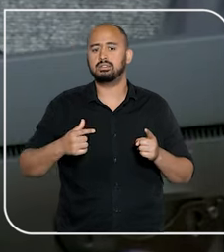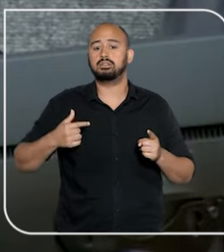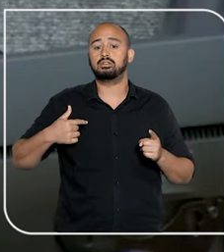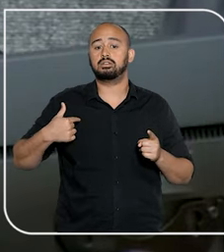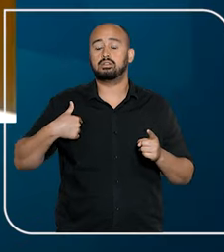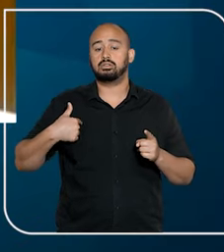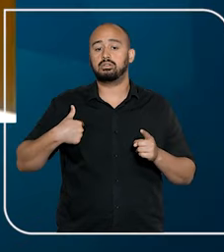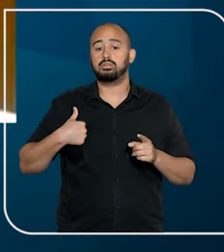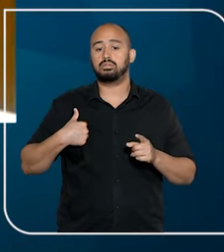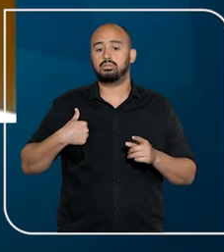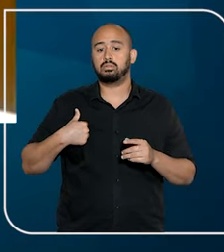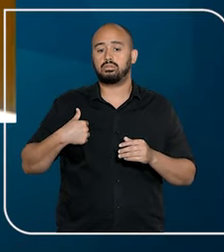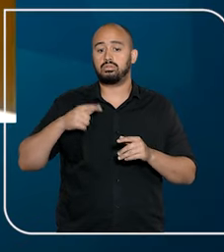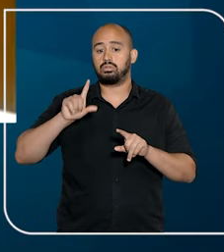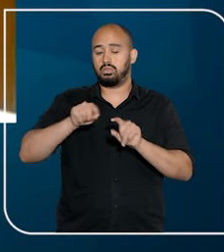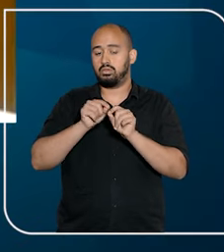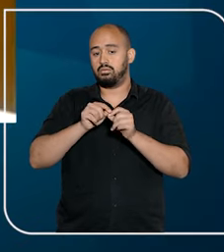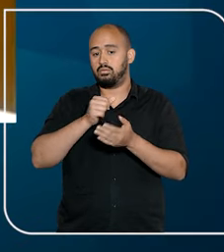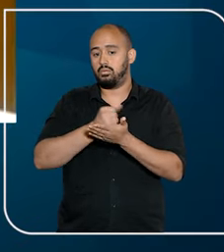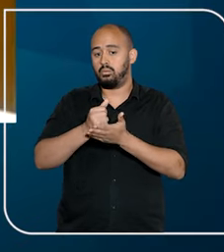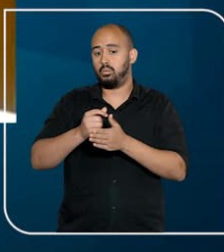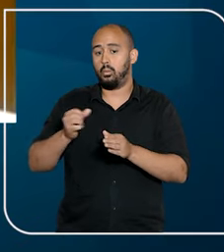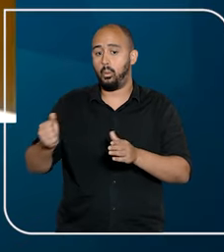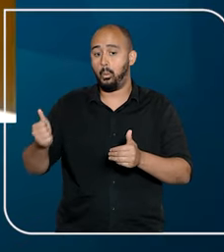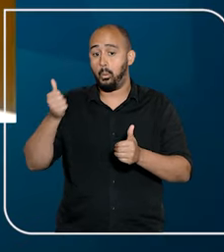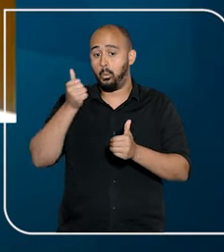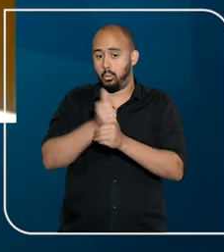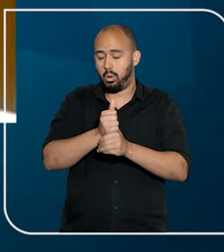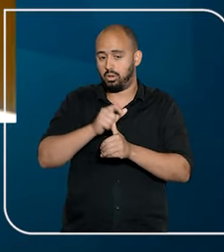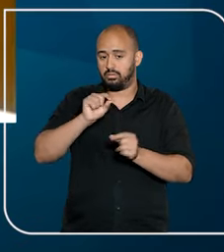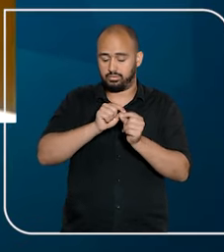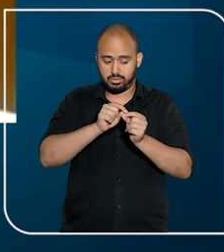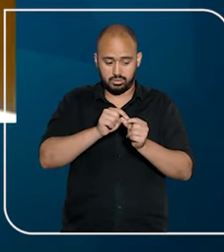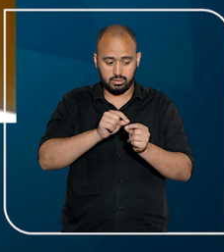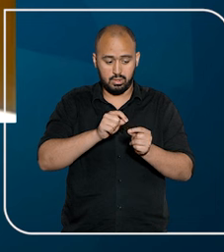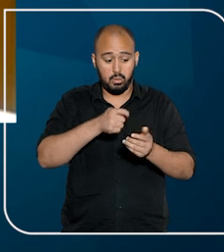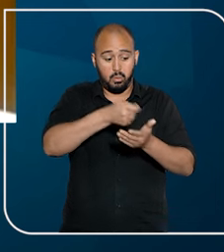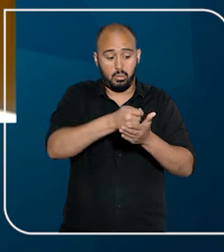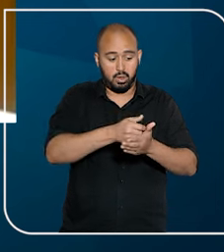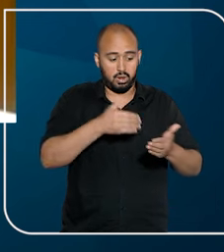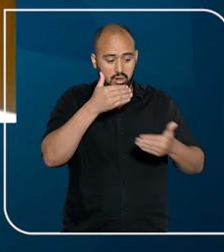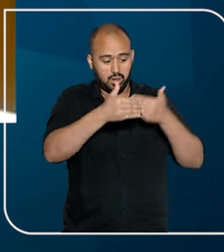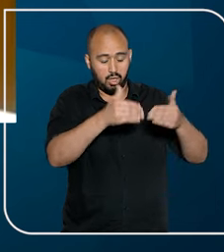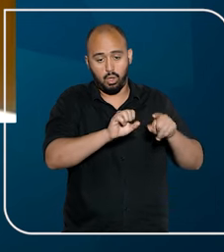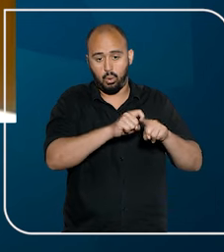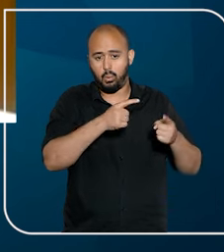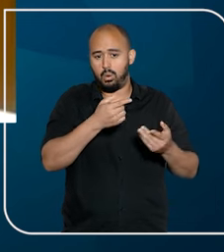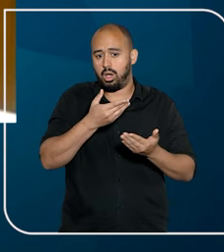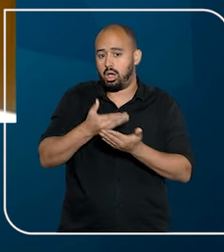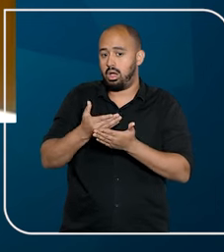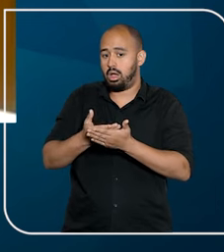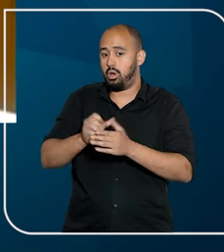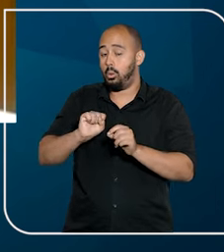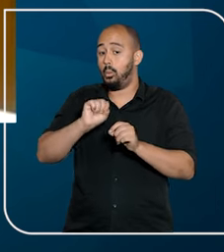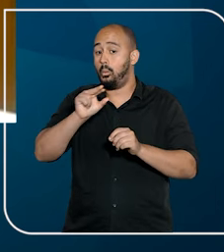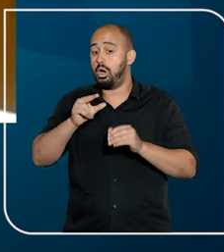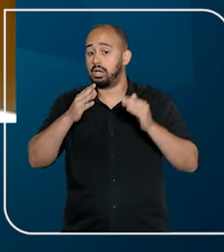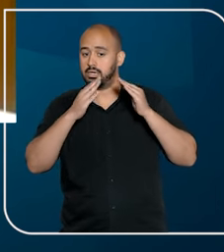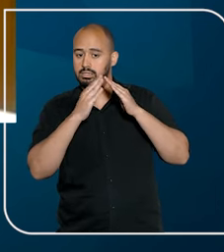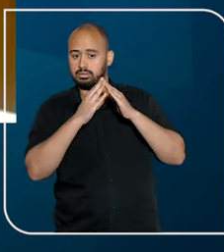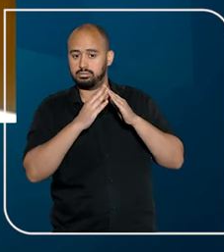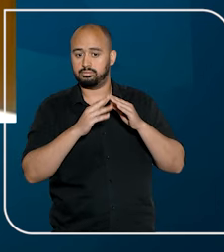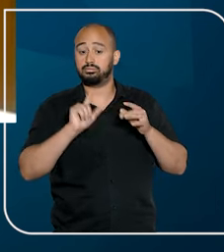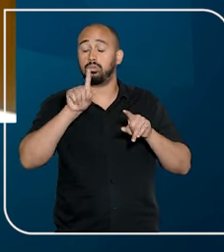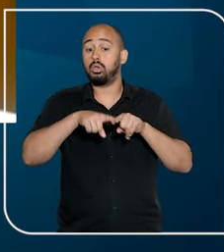ressalvada a possibilidade de haver previsão contratual para a cobertura do tratamento em ambiente escolar ou domiciliar.